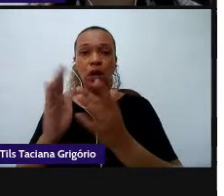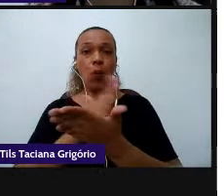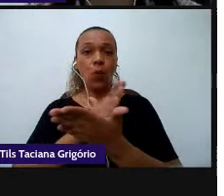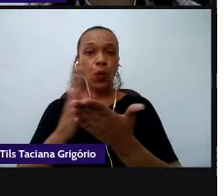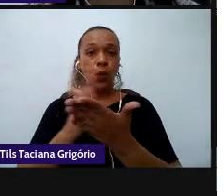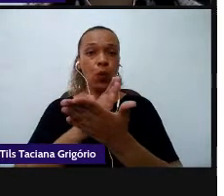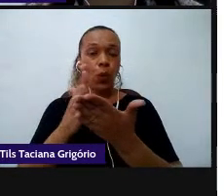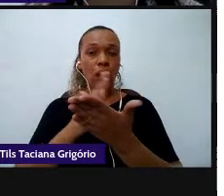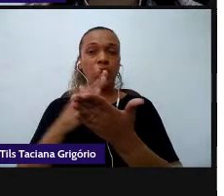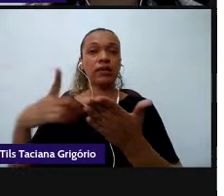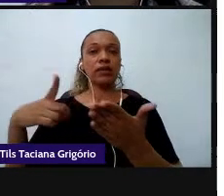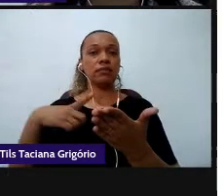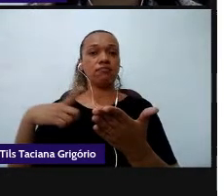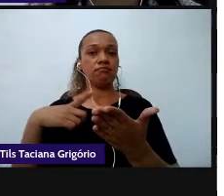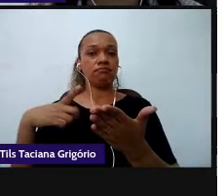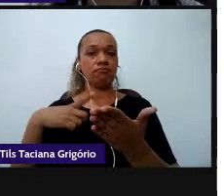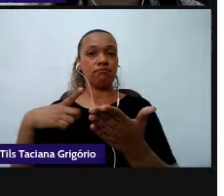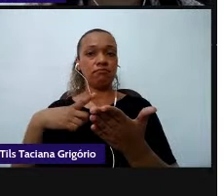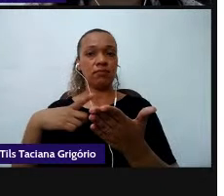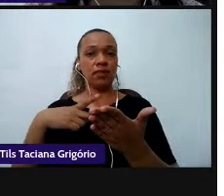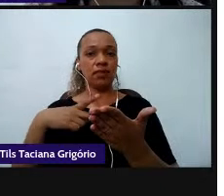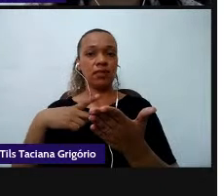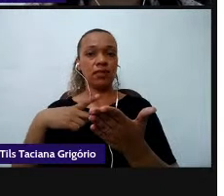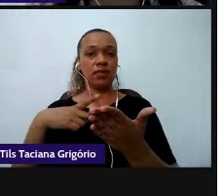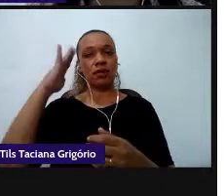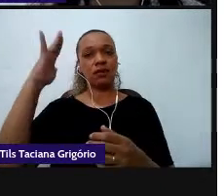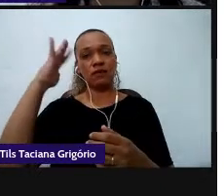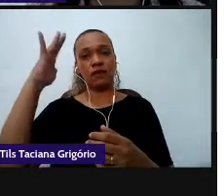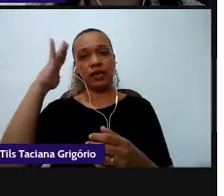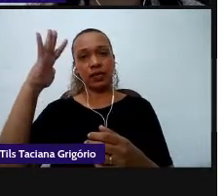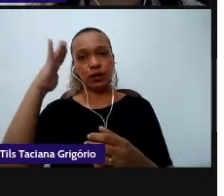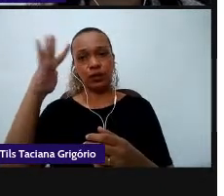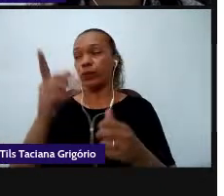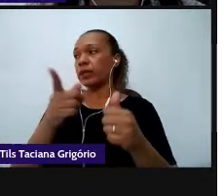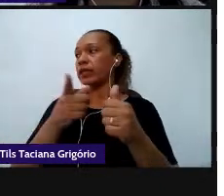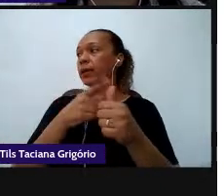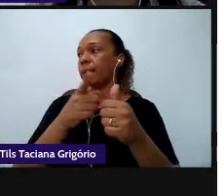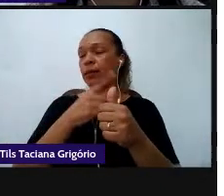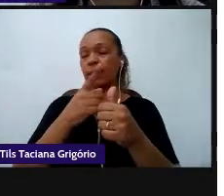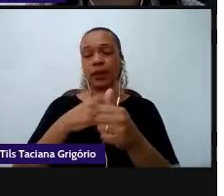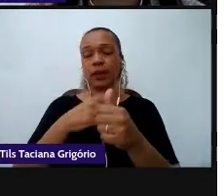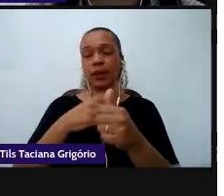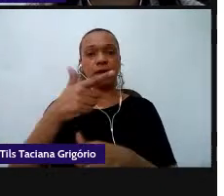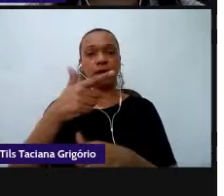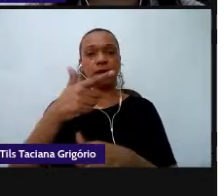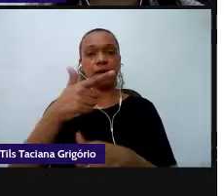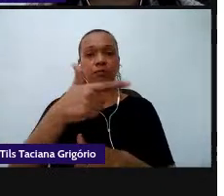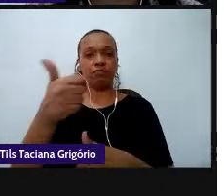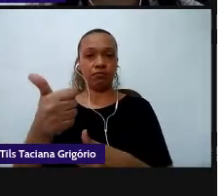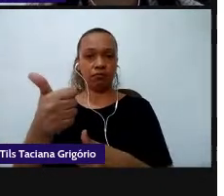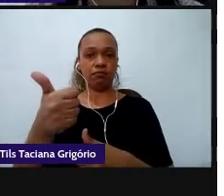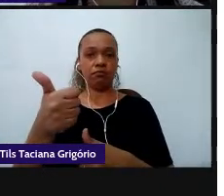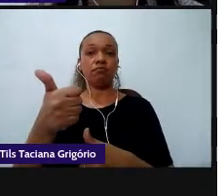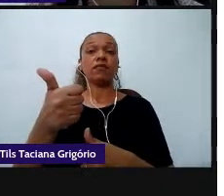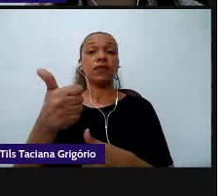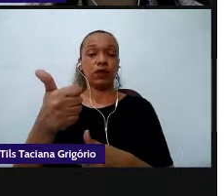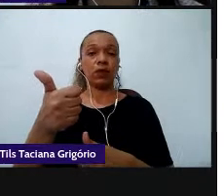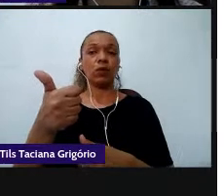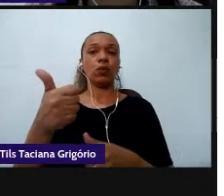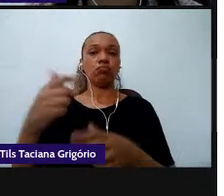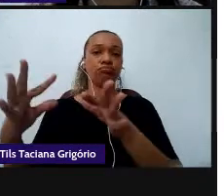algumas reflexões a primeira foi a 21 a 21 ela está alincada